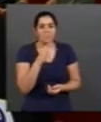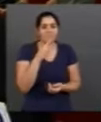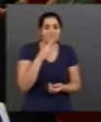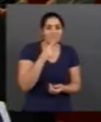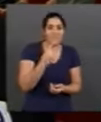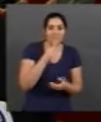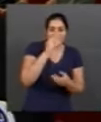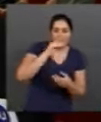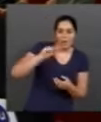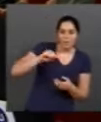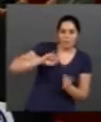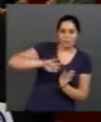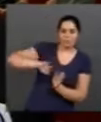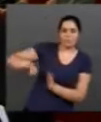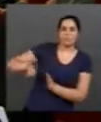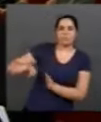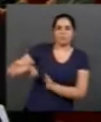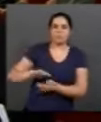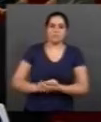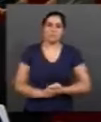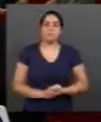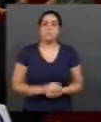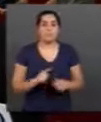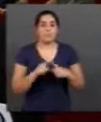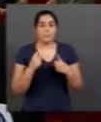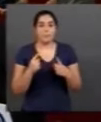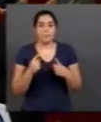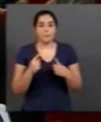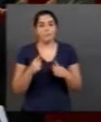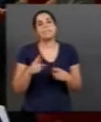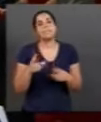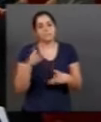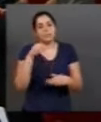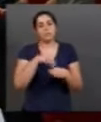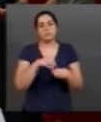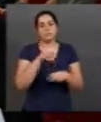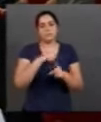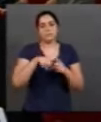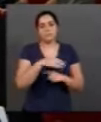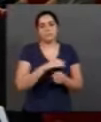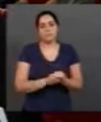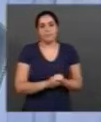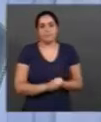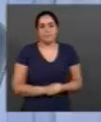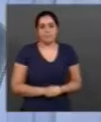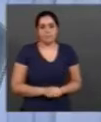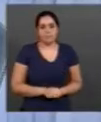sociedade como um todo. Apesar de estarmos na sociedade, mas não somos vistos como tal.